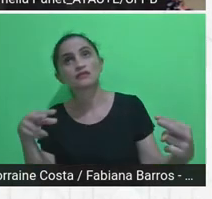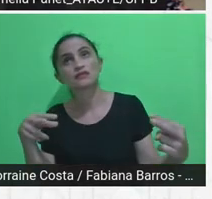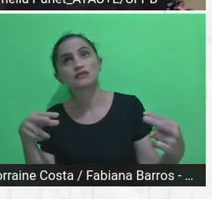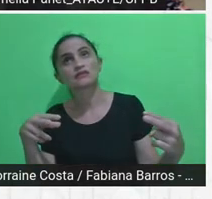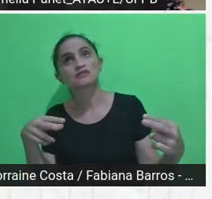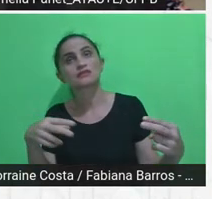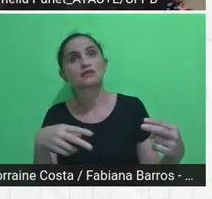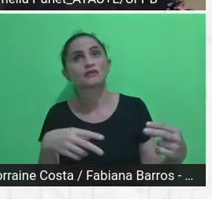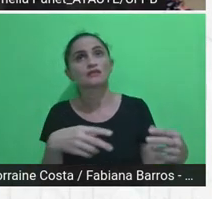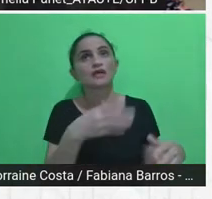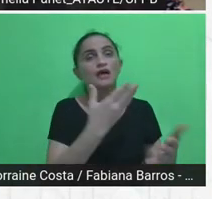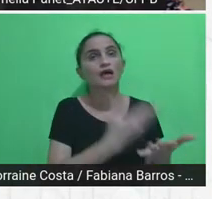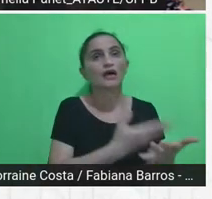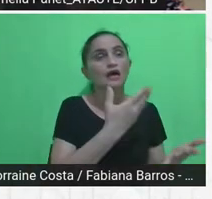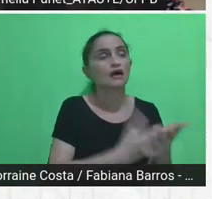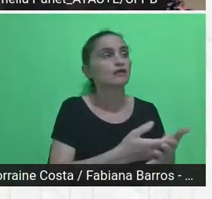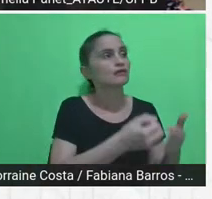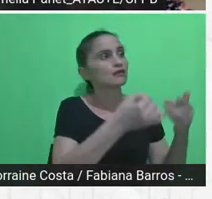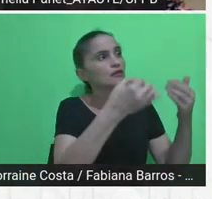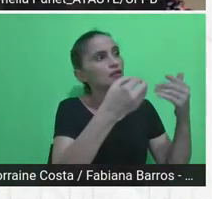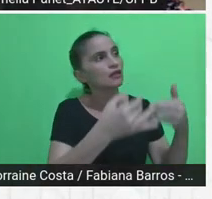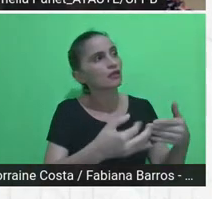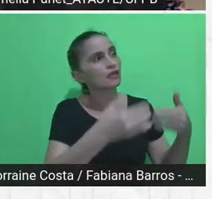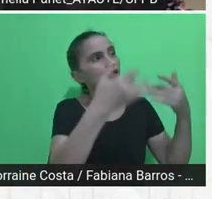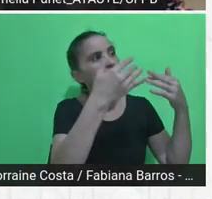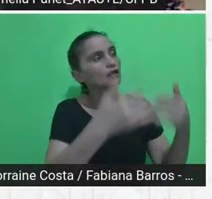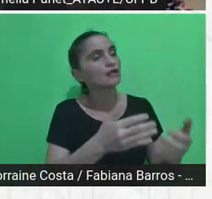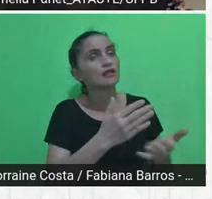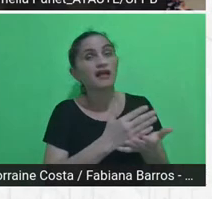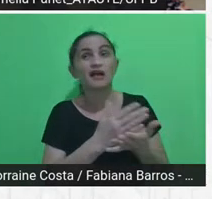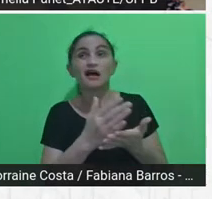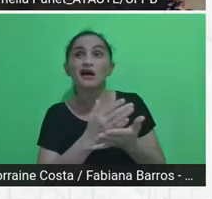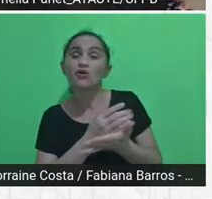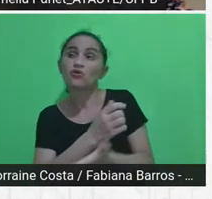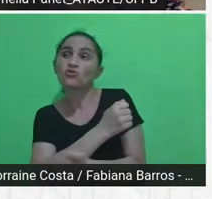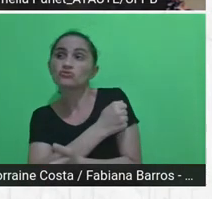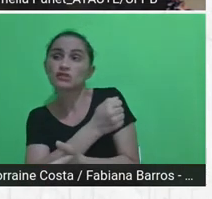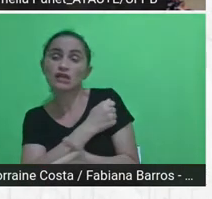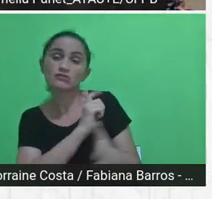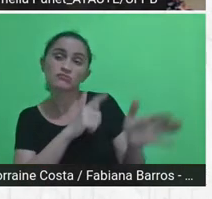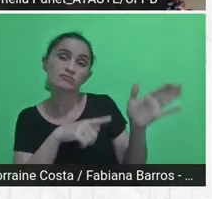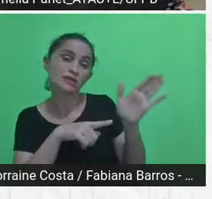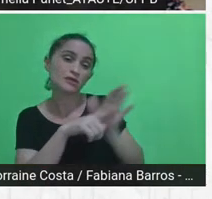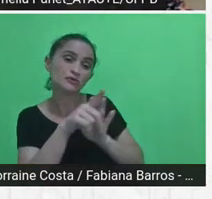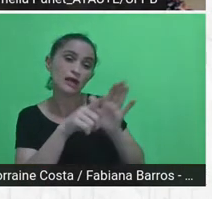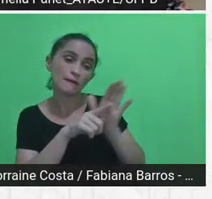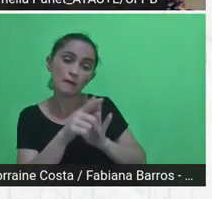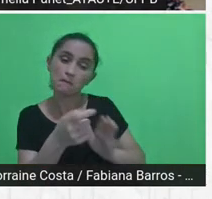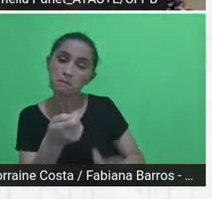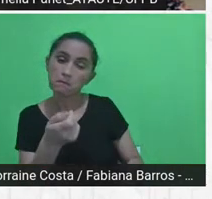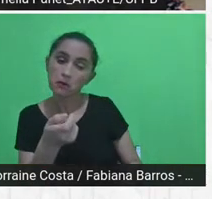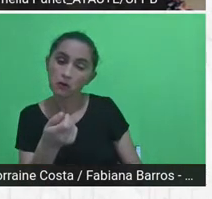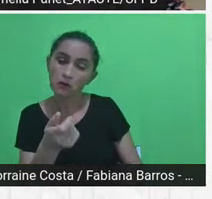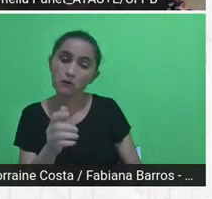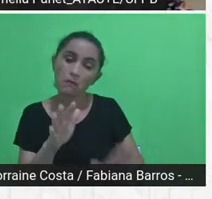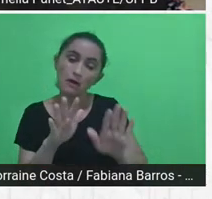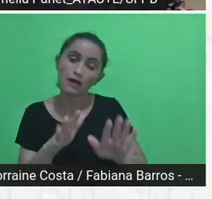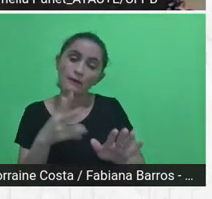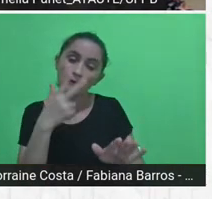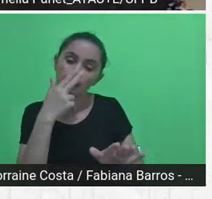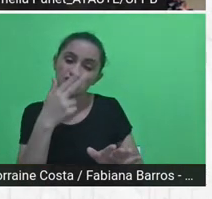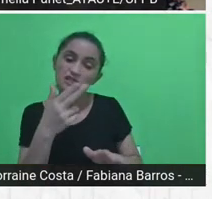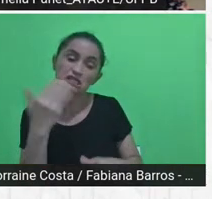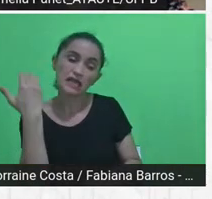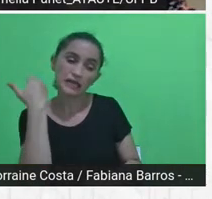faziam alguma pergunta, outra, a gente ficava provocando, mas acabou ficando muito cansativo. então,